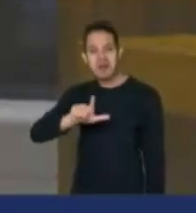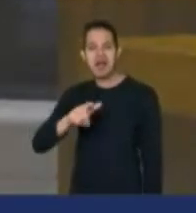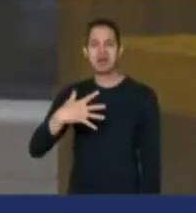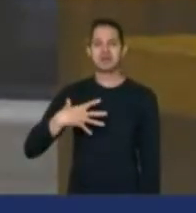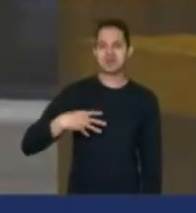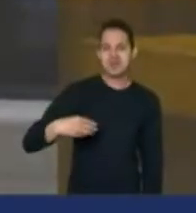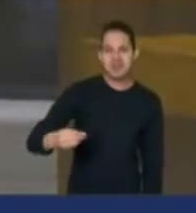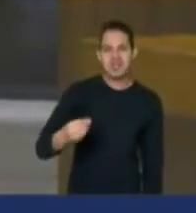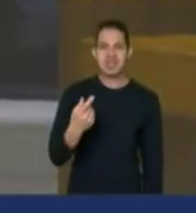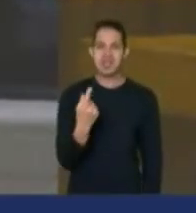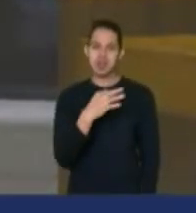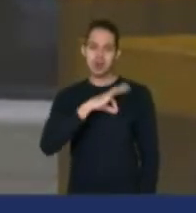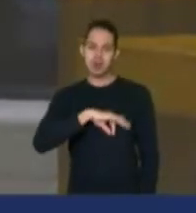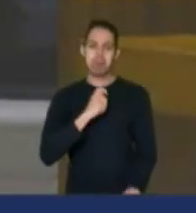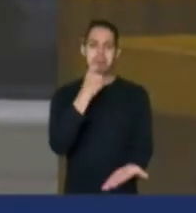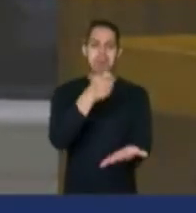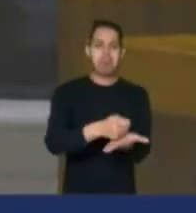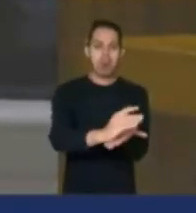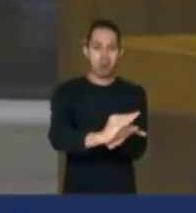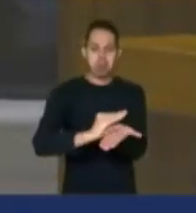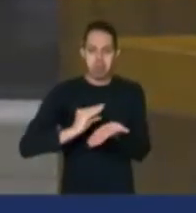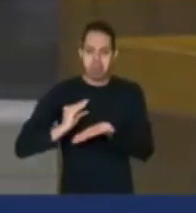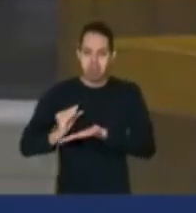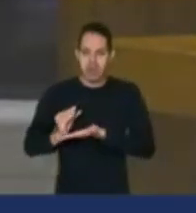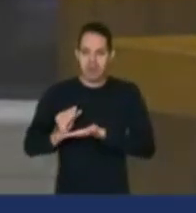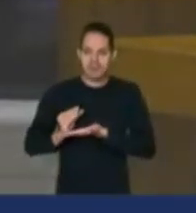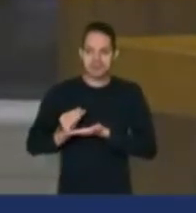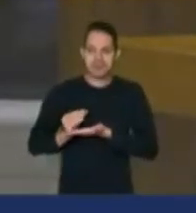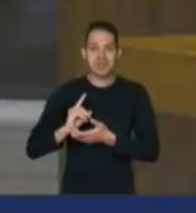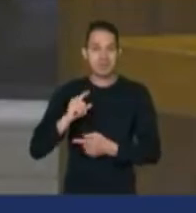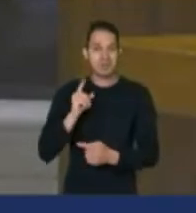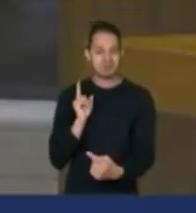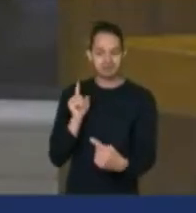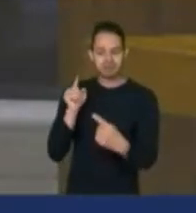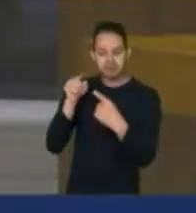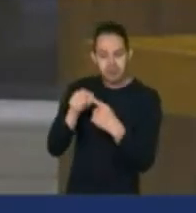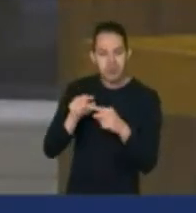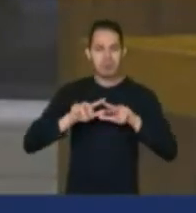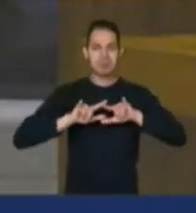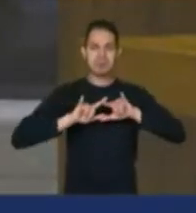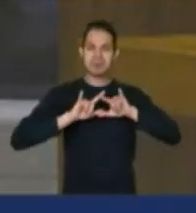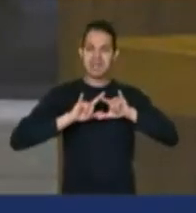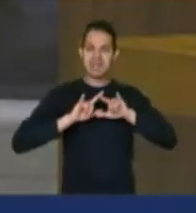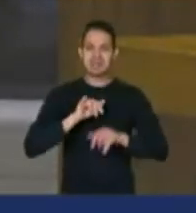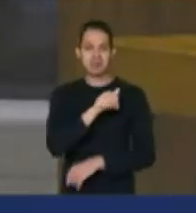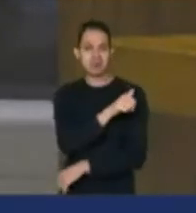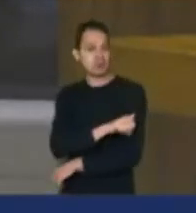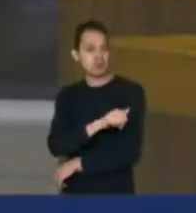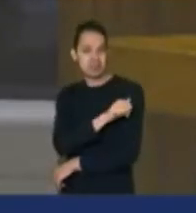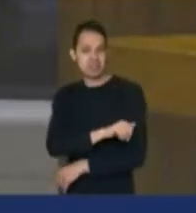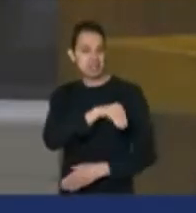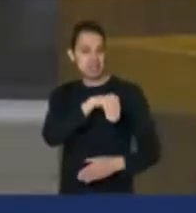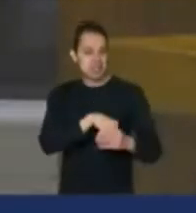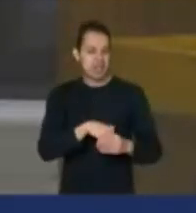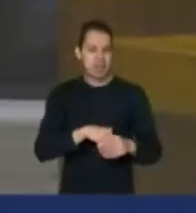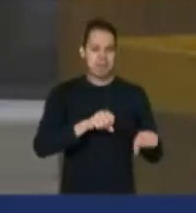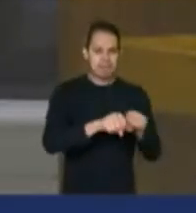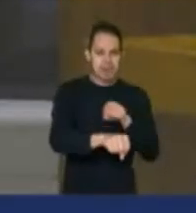rachadinhas que viraram depois ligação direta com as milícias no Rio de Janeiro, assassinos